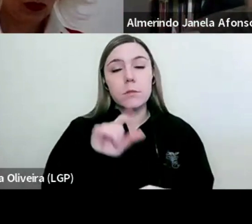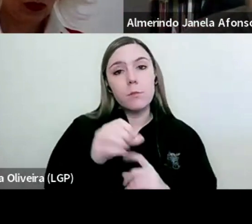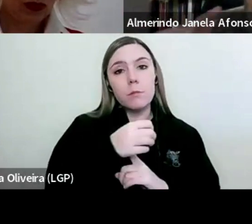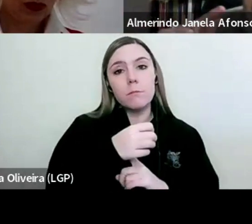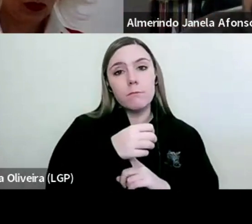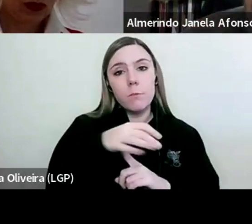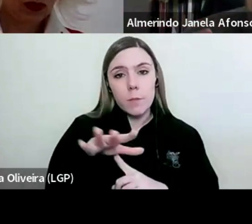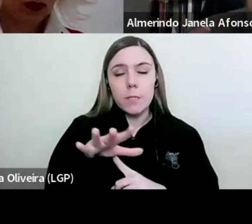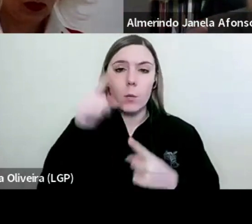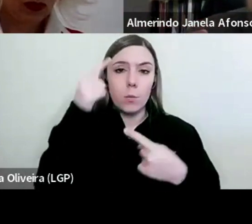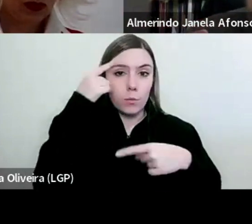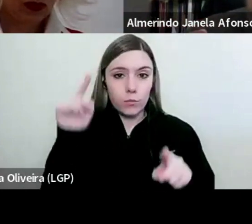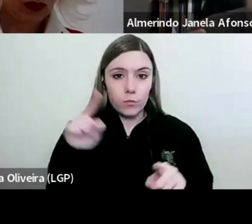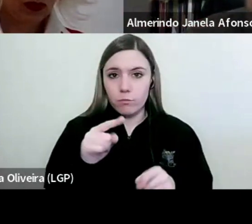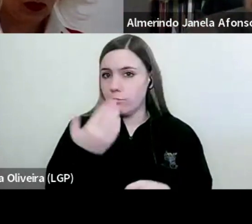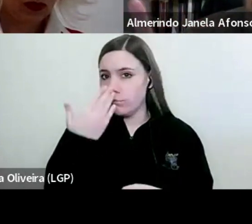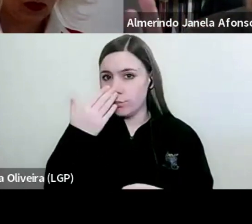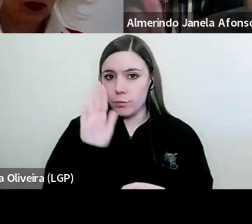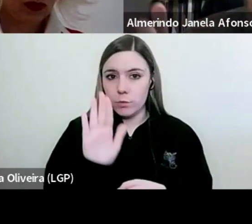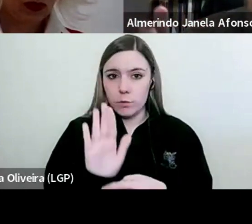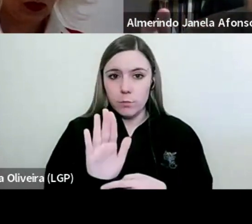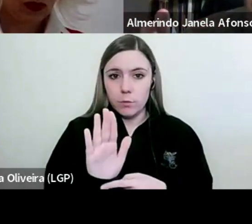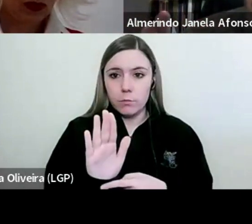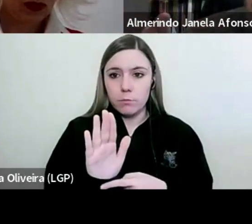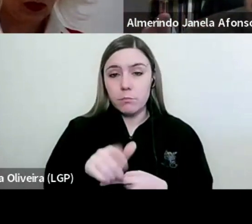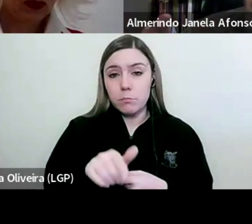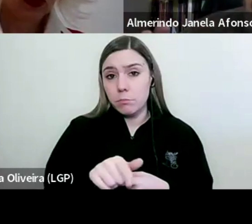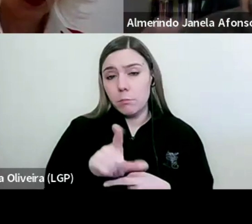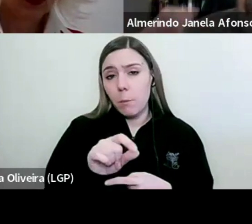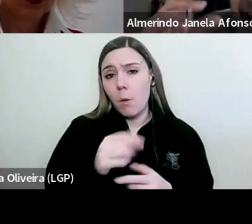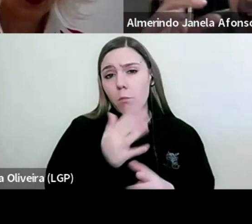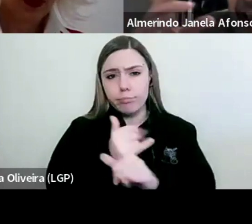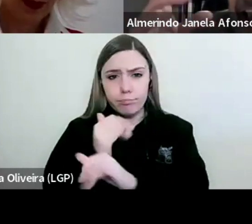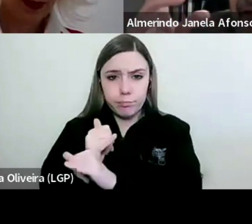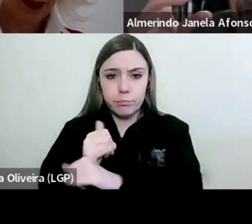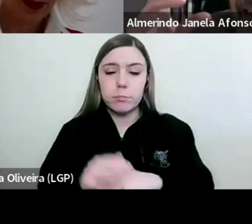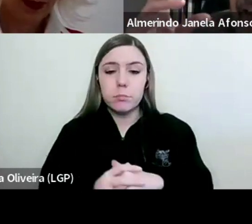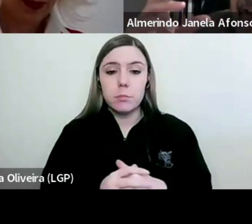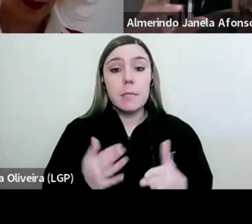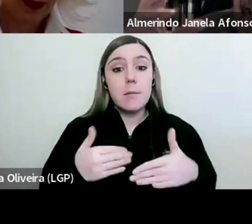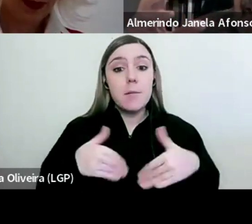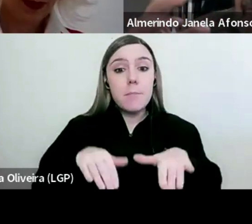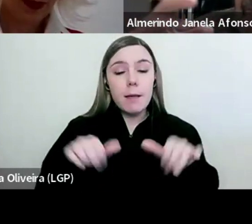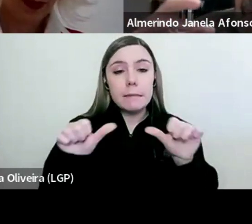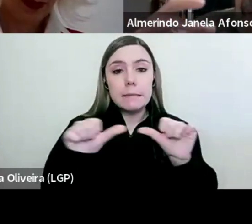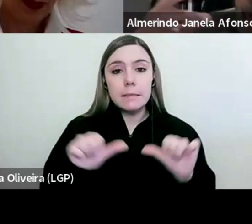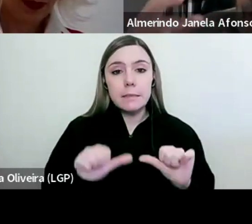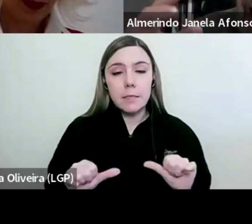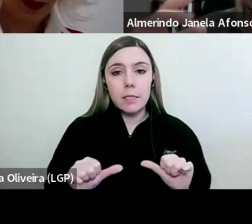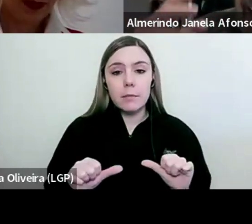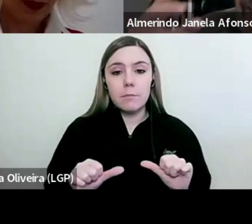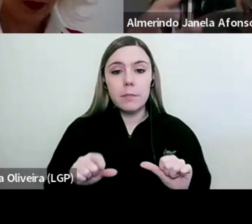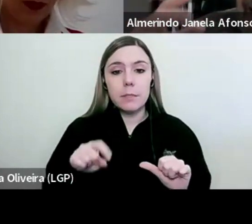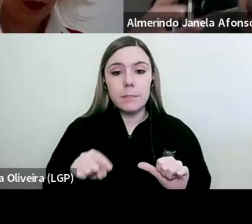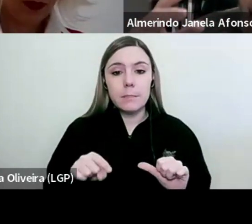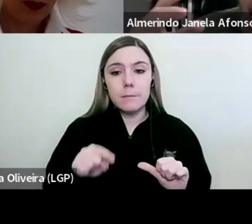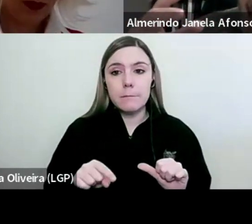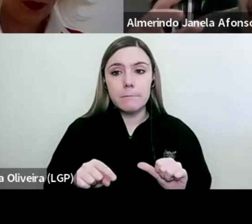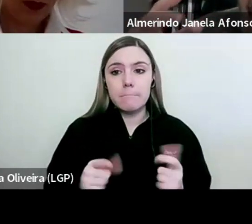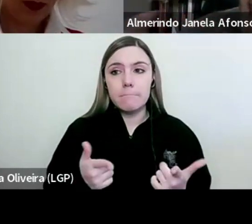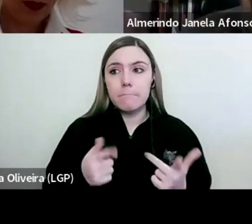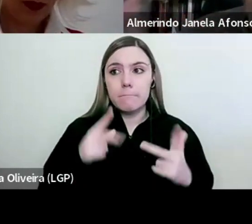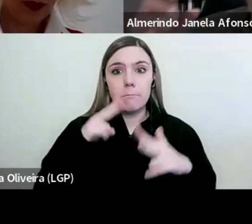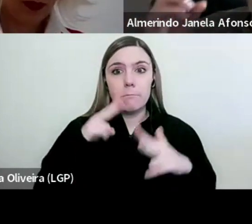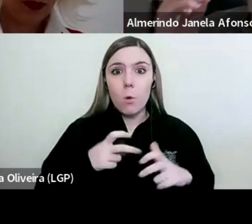de docentes, nomeadamente, entre outras coisas. Mas tal esquema não poderá nem deverá ser